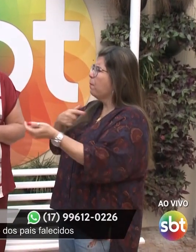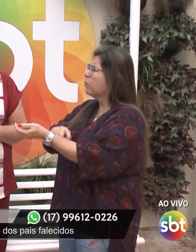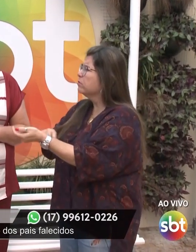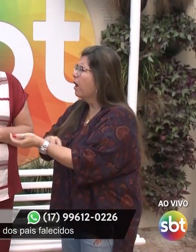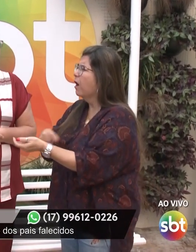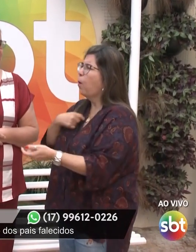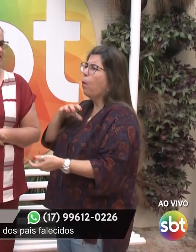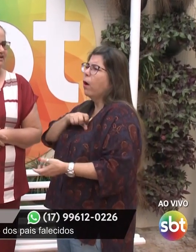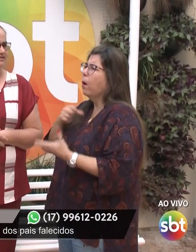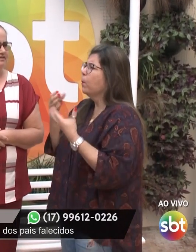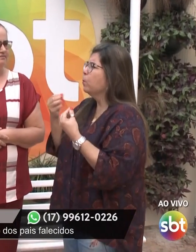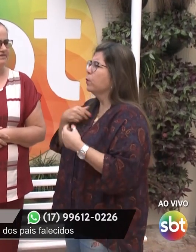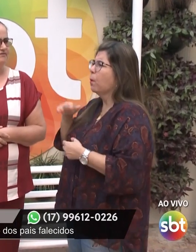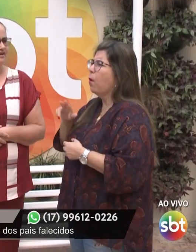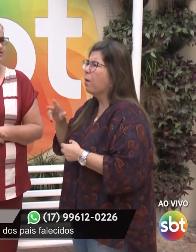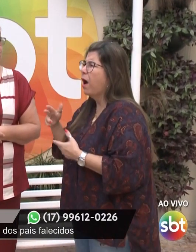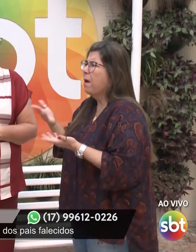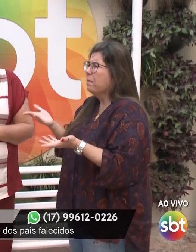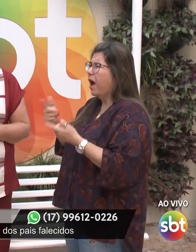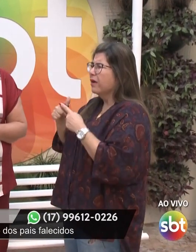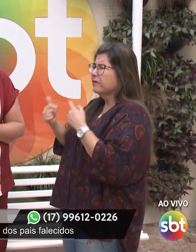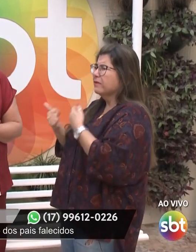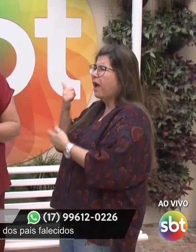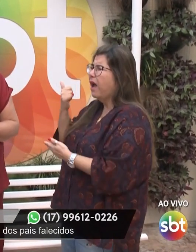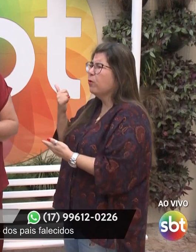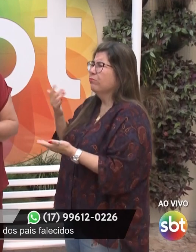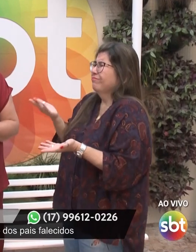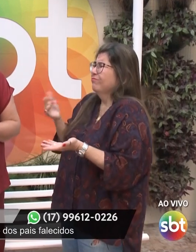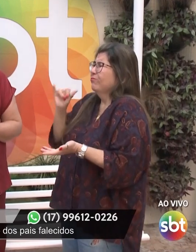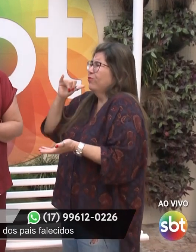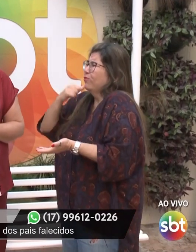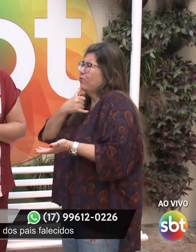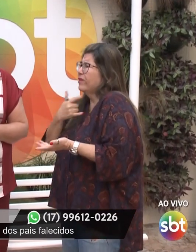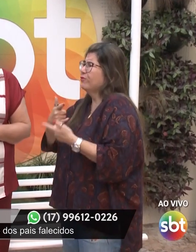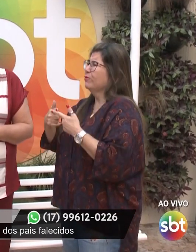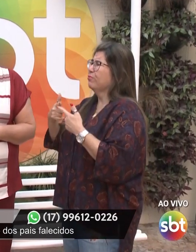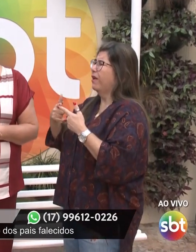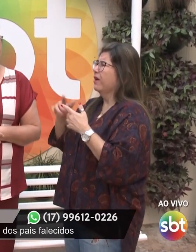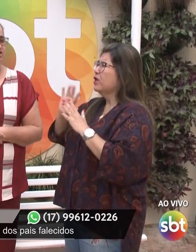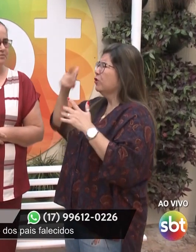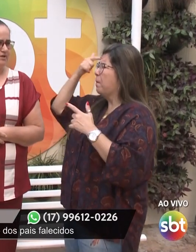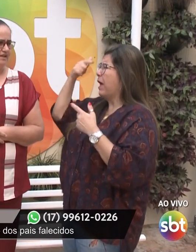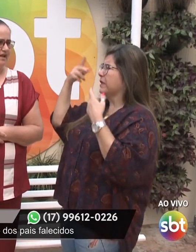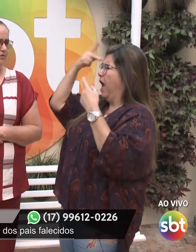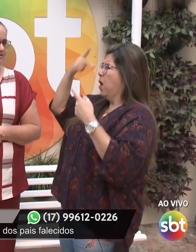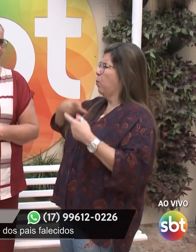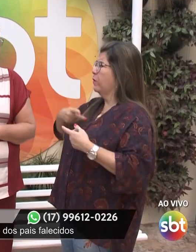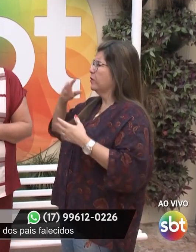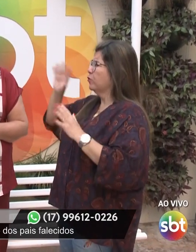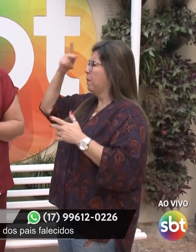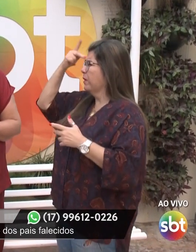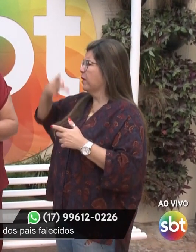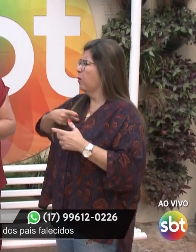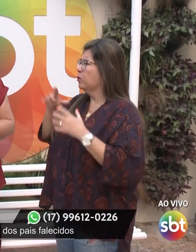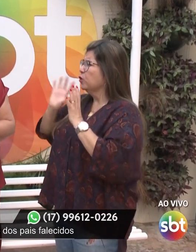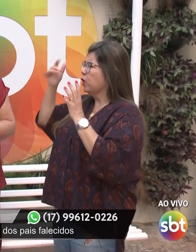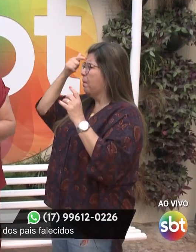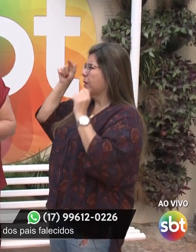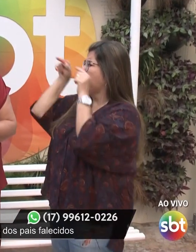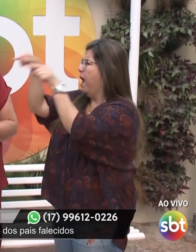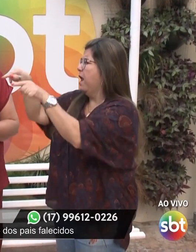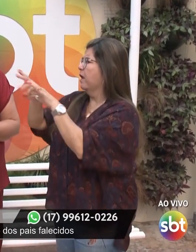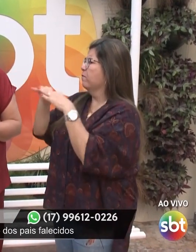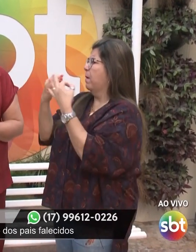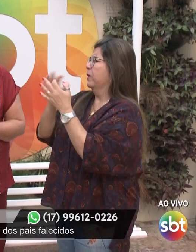parece que minha família se afastou de mim. Então, eu estou triste porque tem acontecido coisas comigo